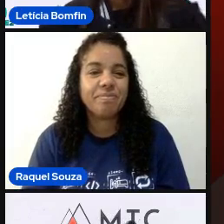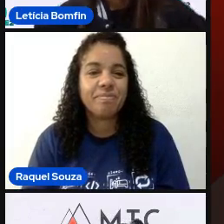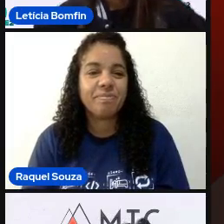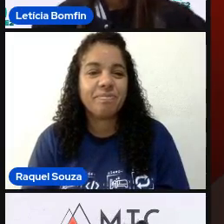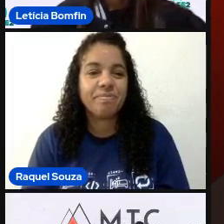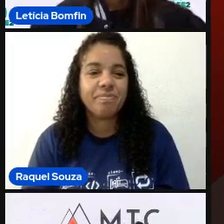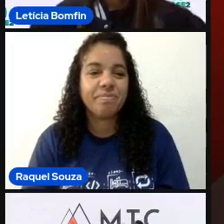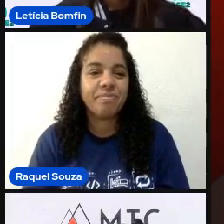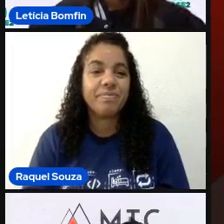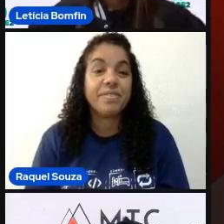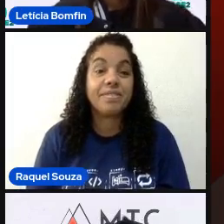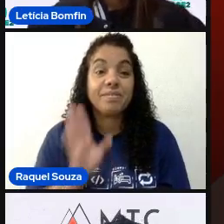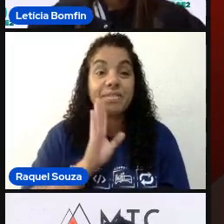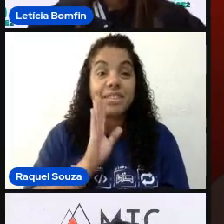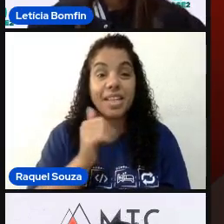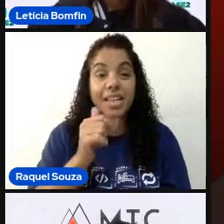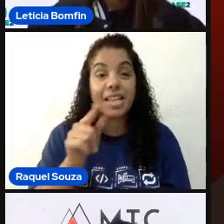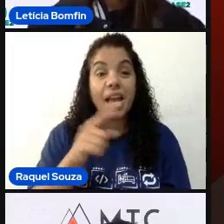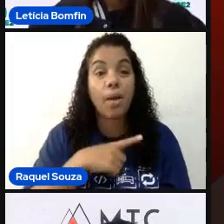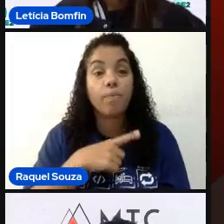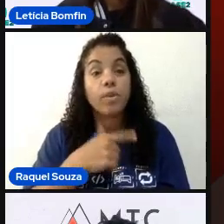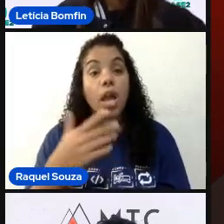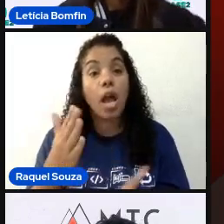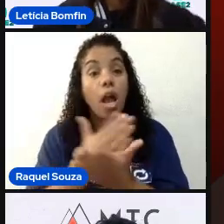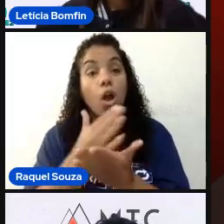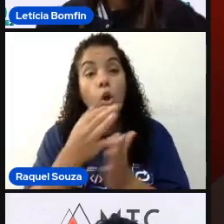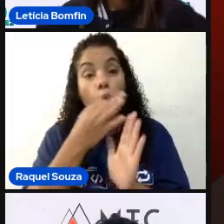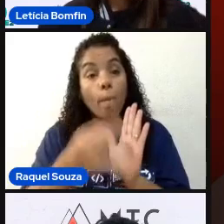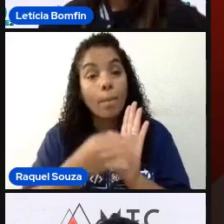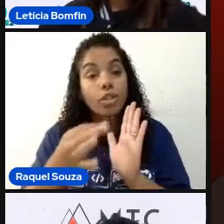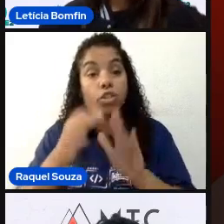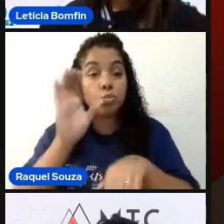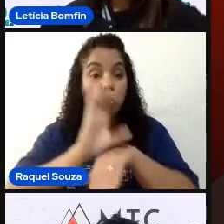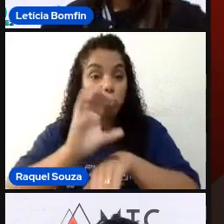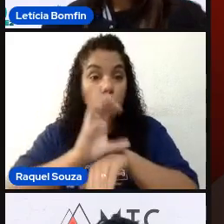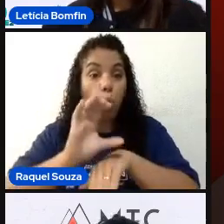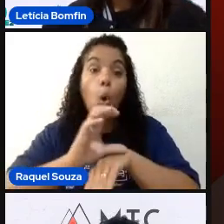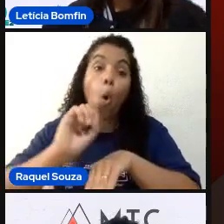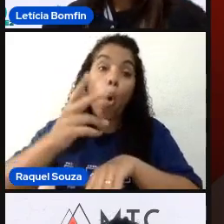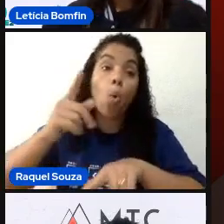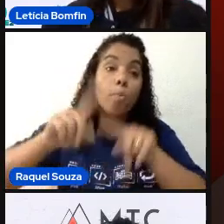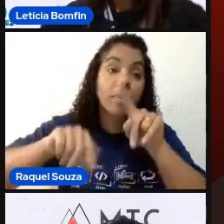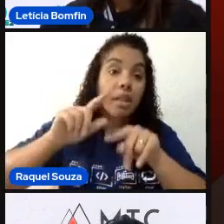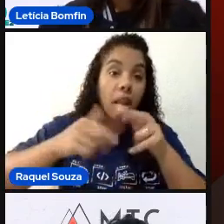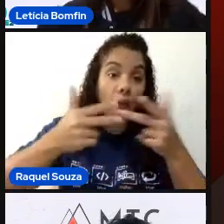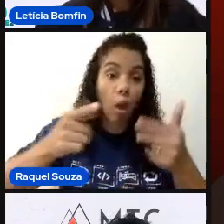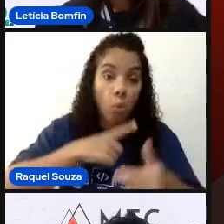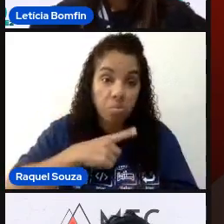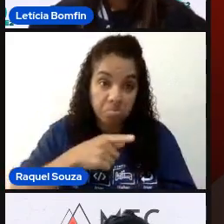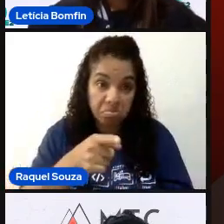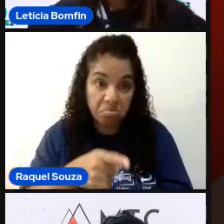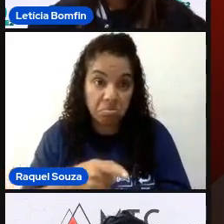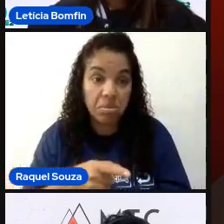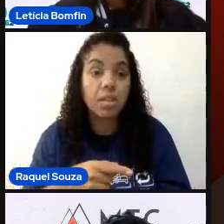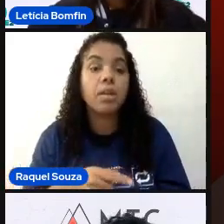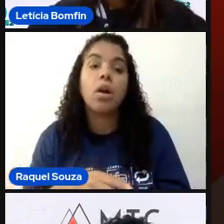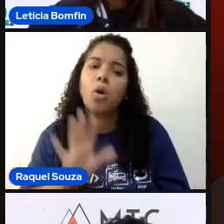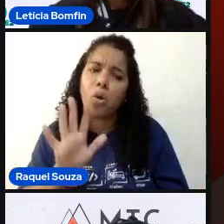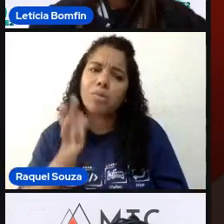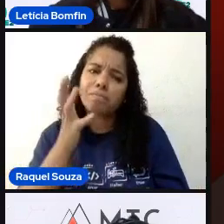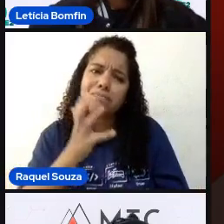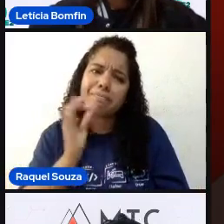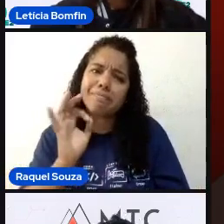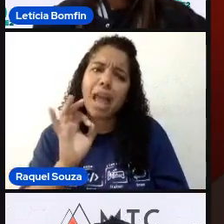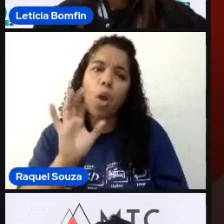Legal. Alguma indicação de cursos ou materiais? Eu tenho que ser sincero que